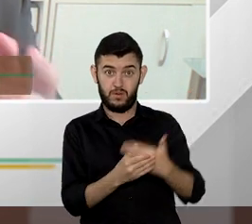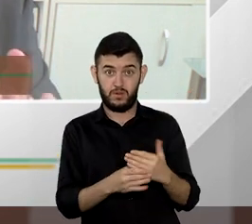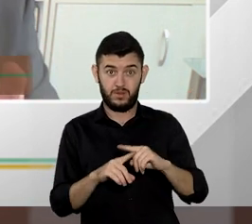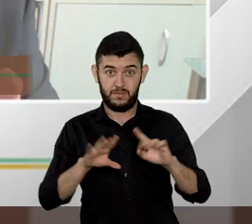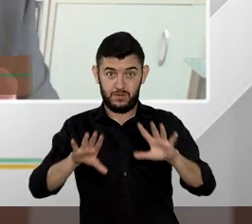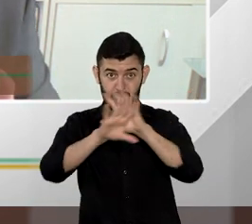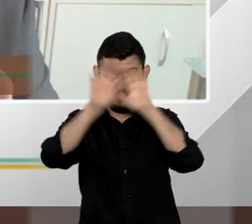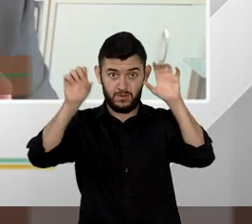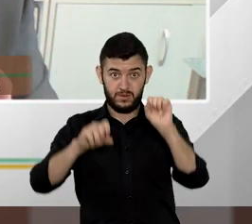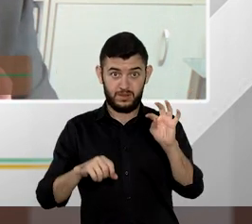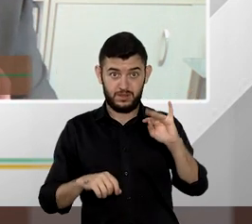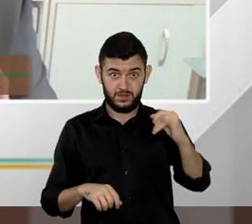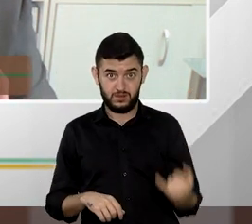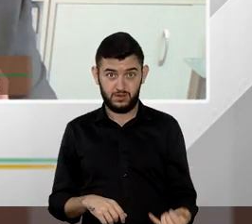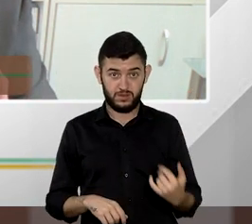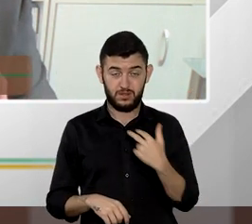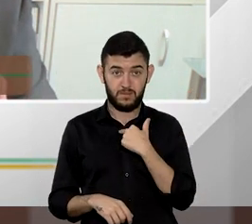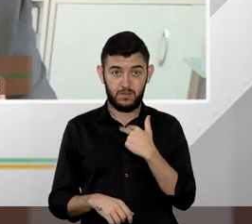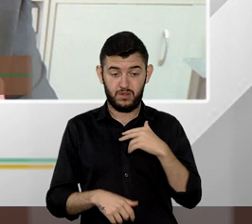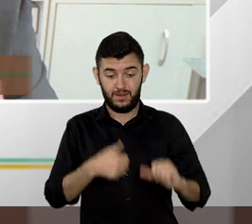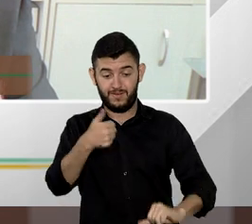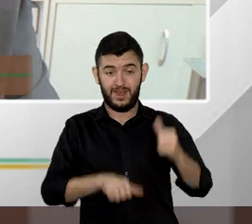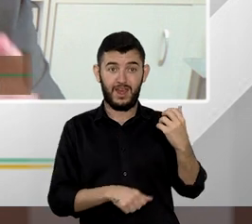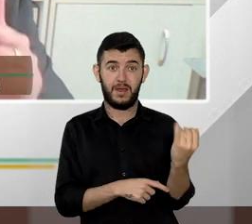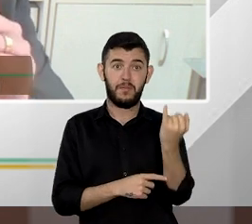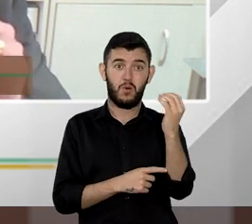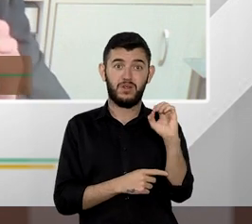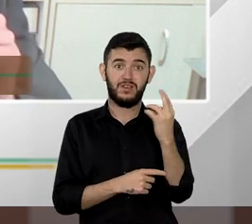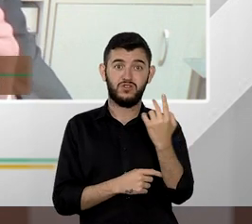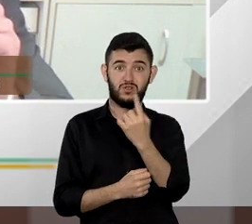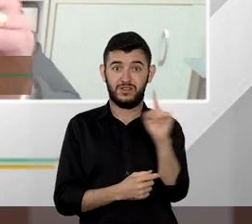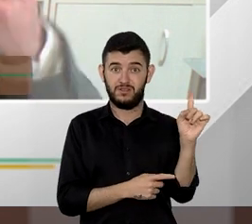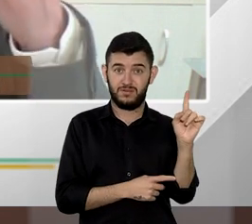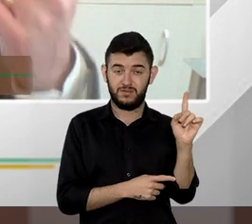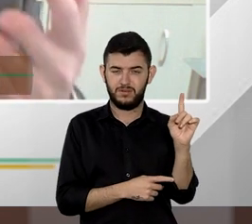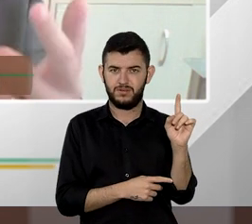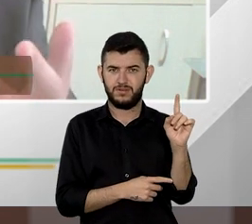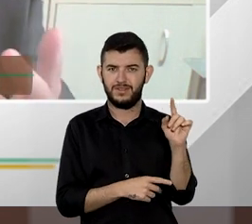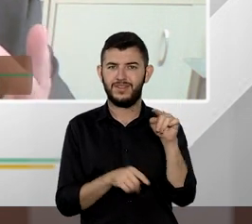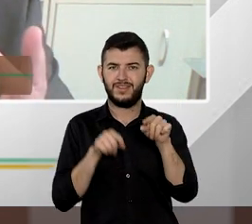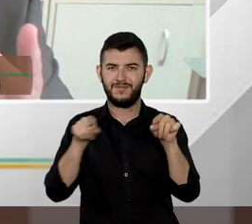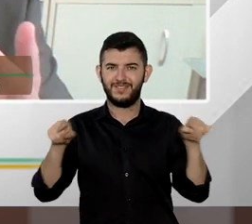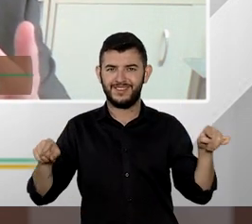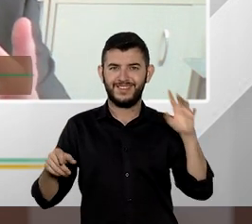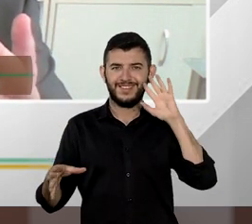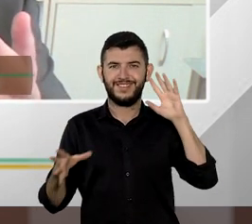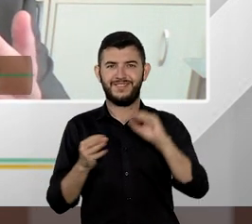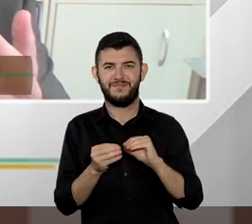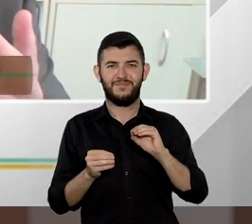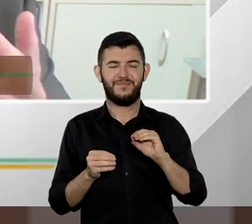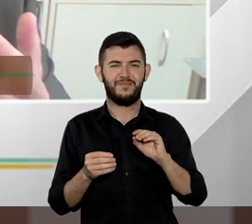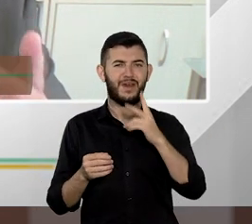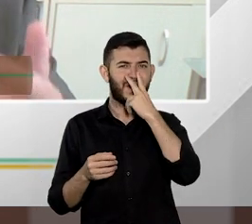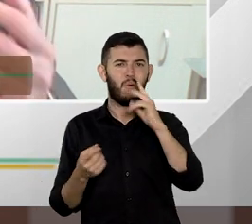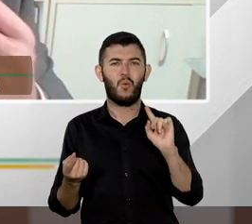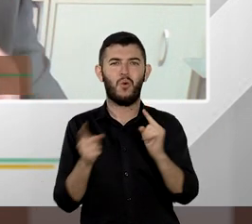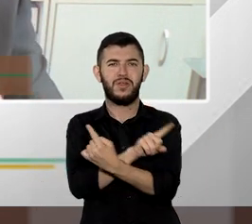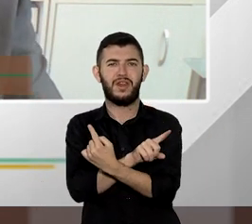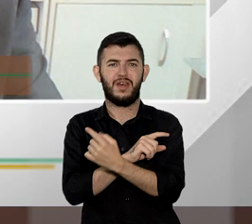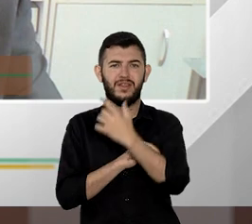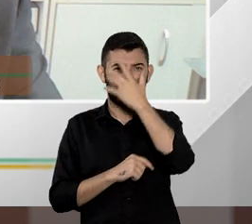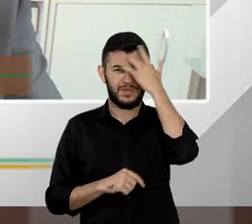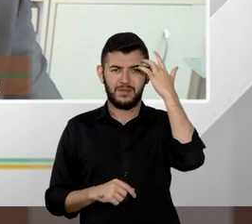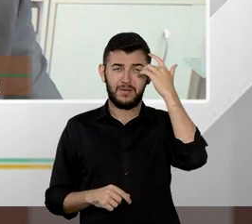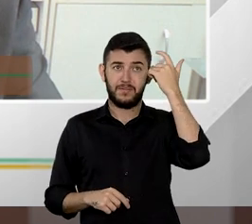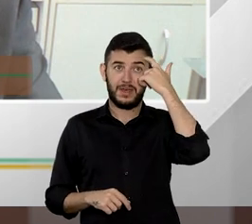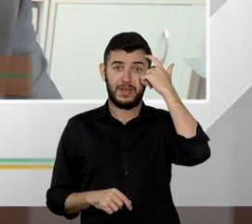STJ não possa aferir a relevância. Então perceba que é o contrário do que se imagina que as pessoas olham